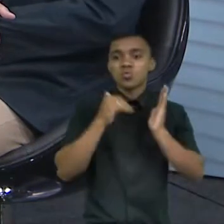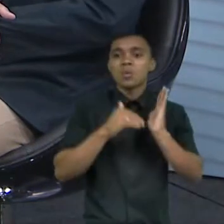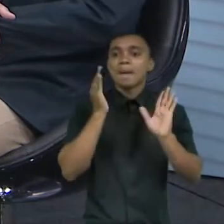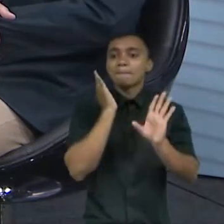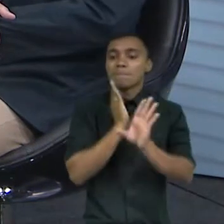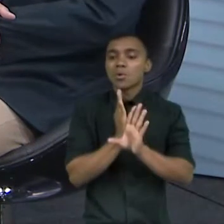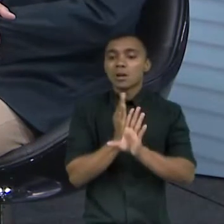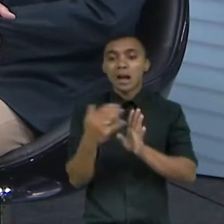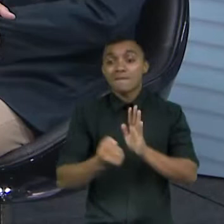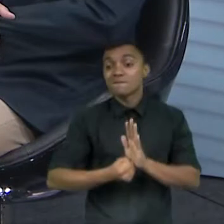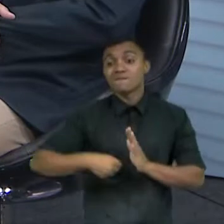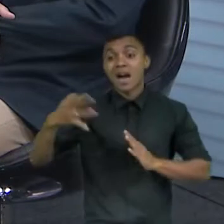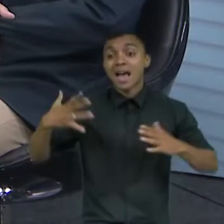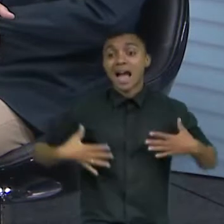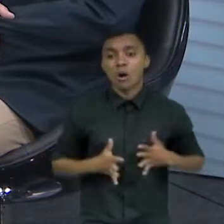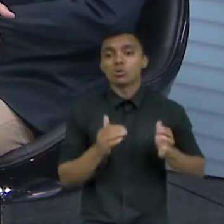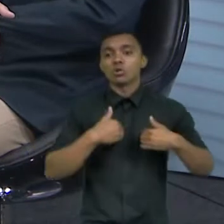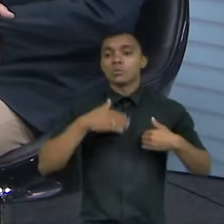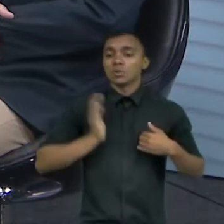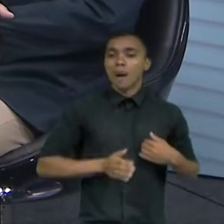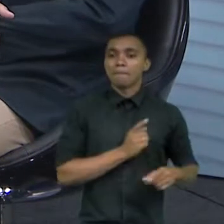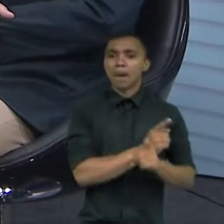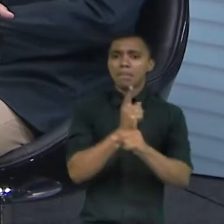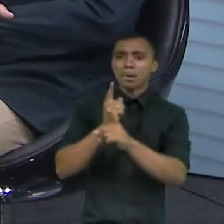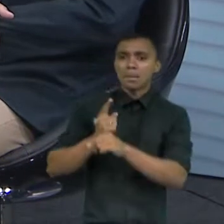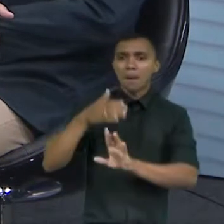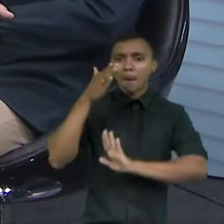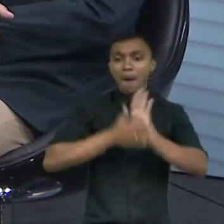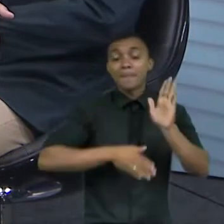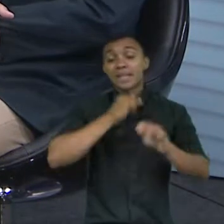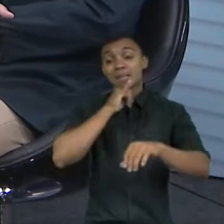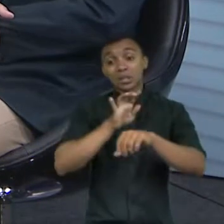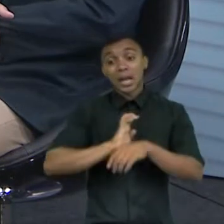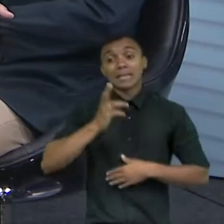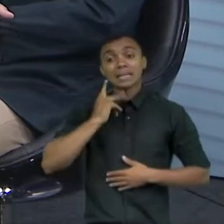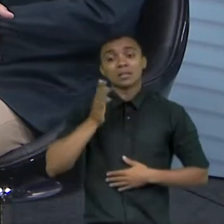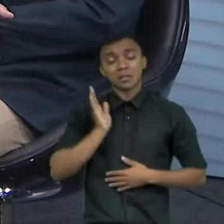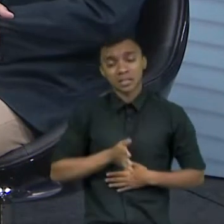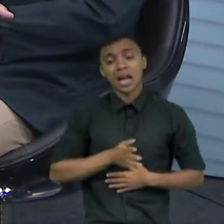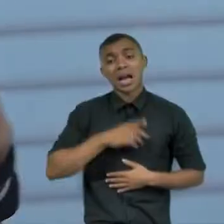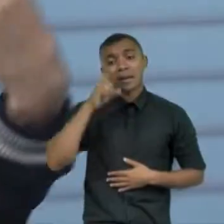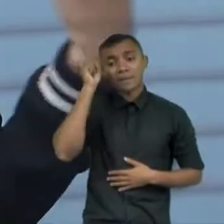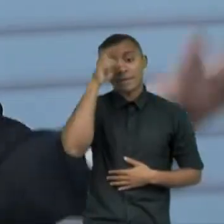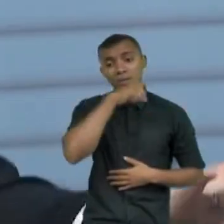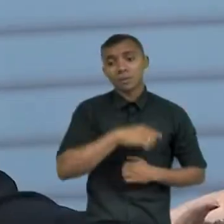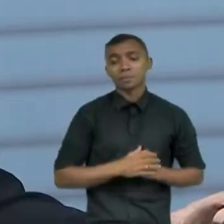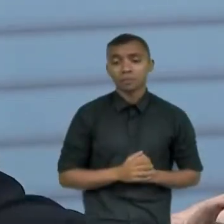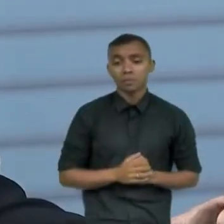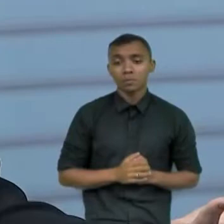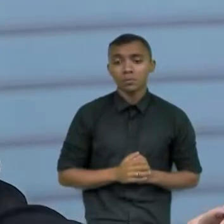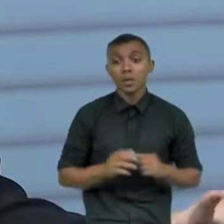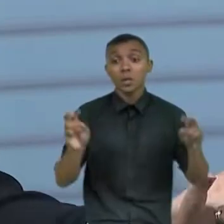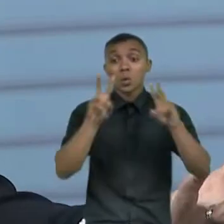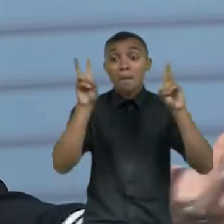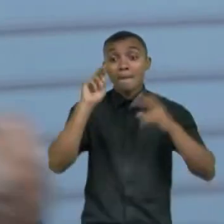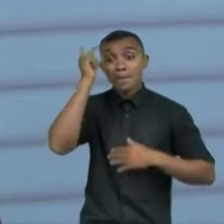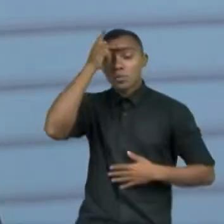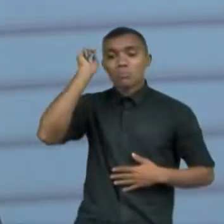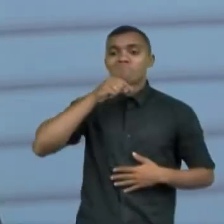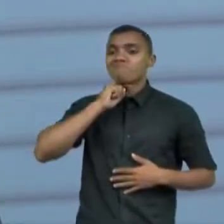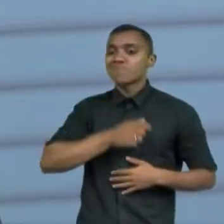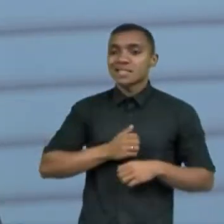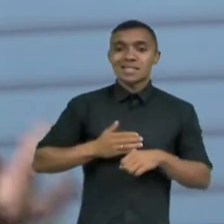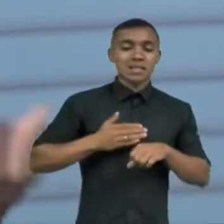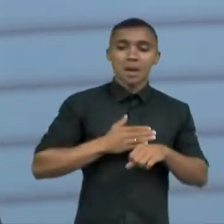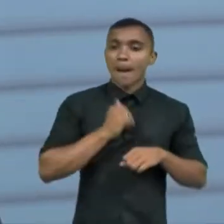quantidade de autistas que tem diagnosticado pelo menos aqui no Ceará está bem complicado com relação às pessoas que não têm acesso ainda